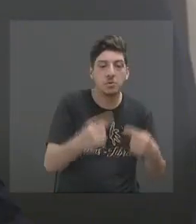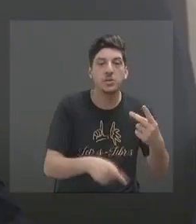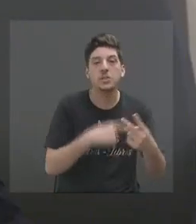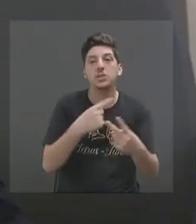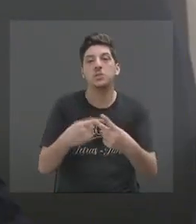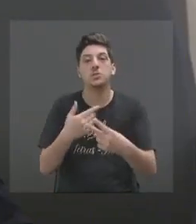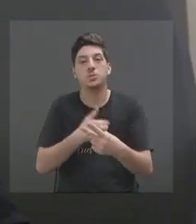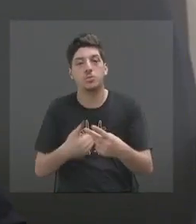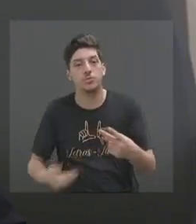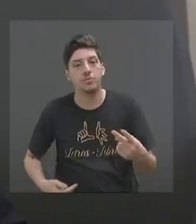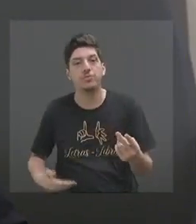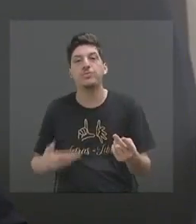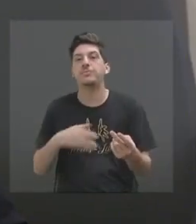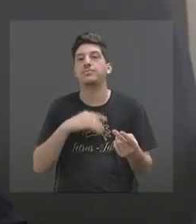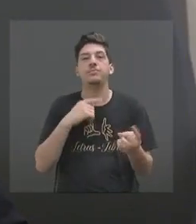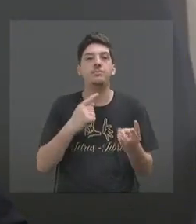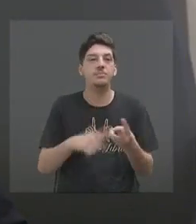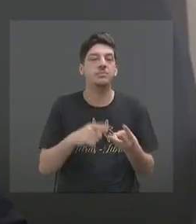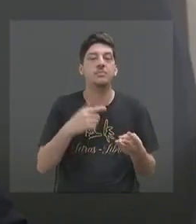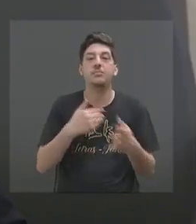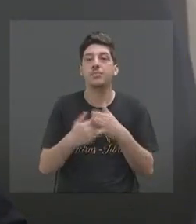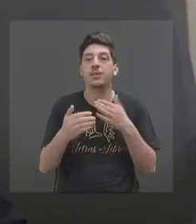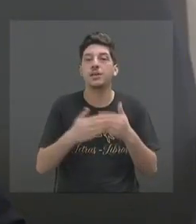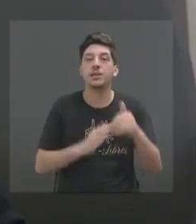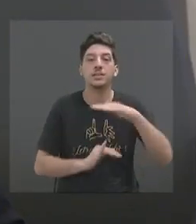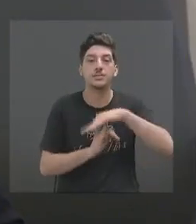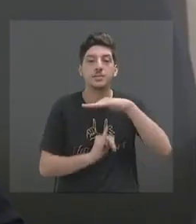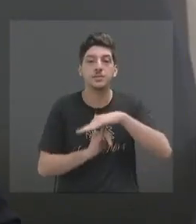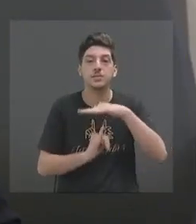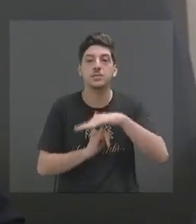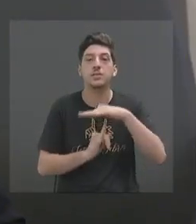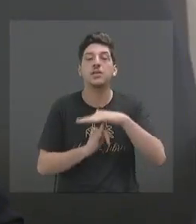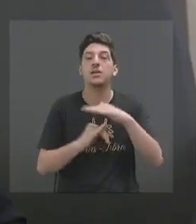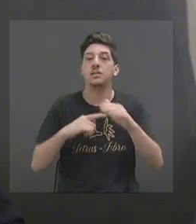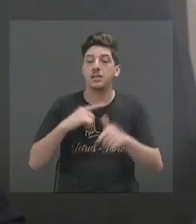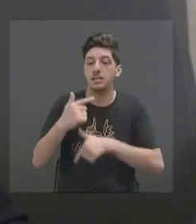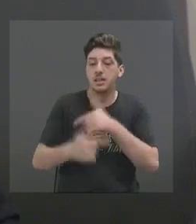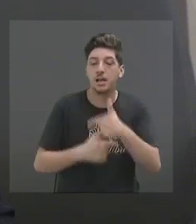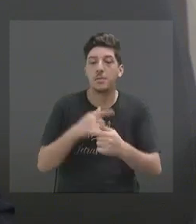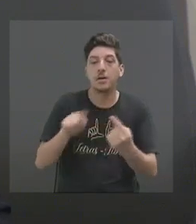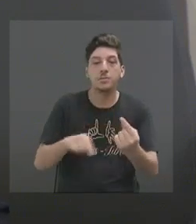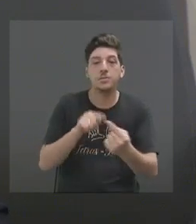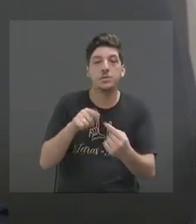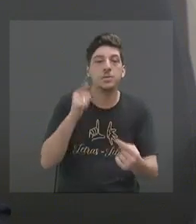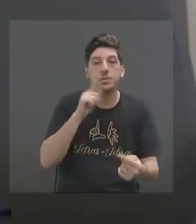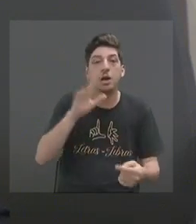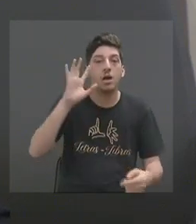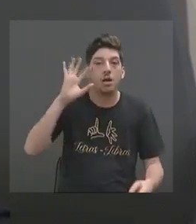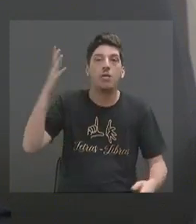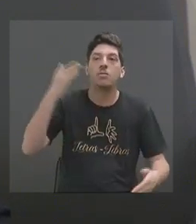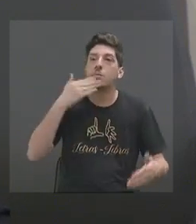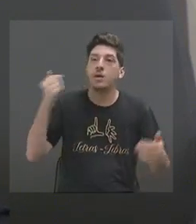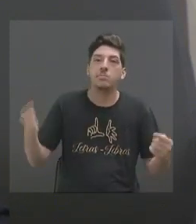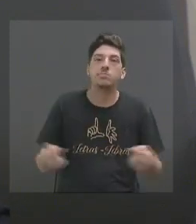governo, quanto qualquer outra entidade que tenha envolvimento a tomar a melhor decisão. Então,